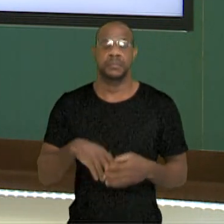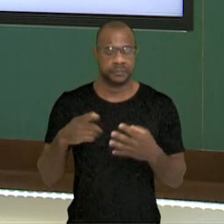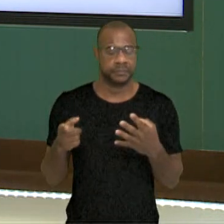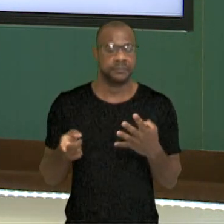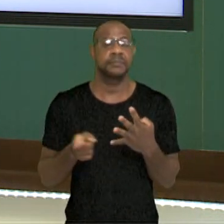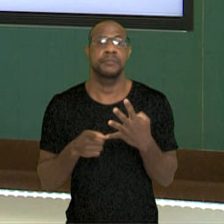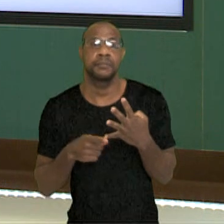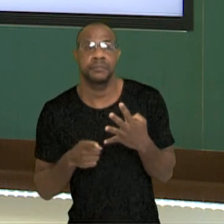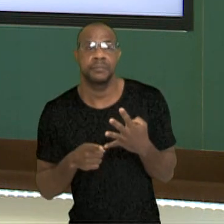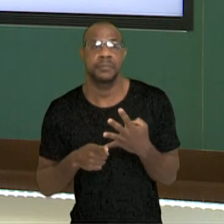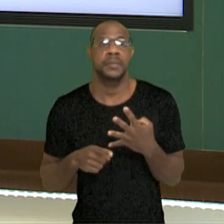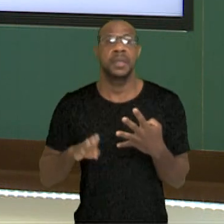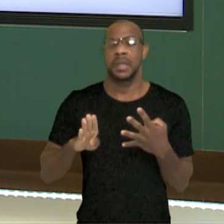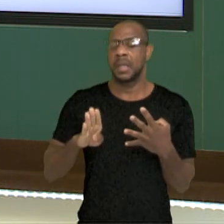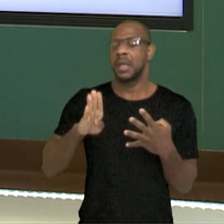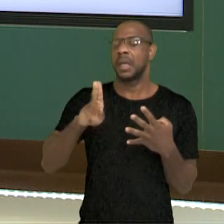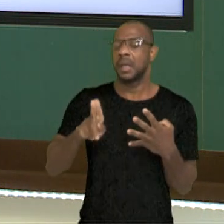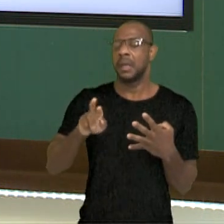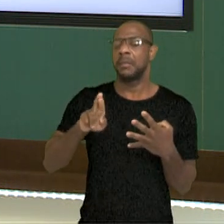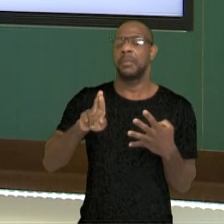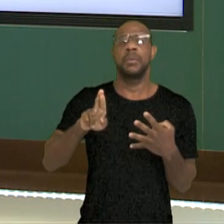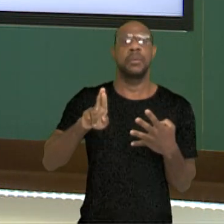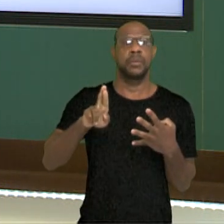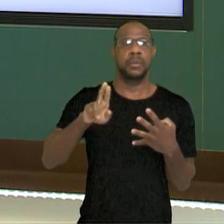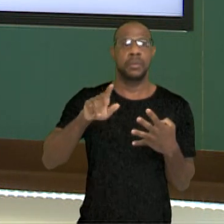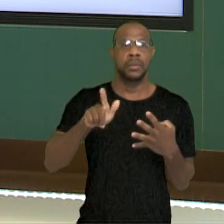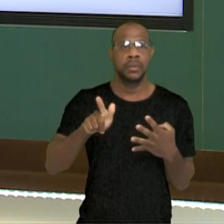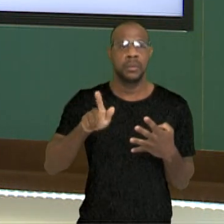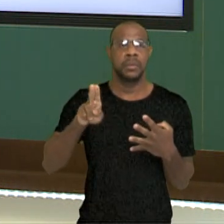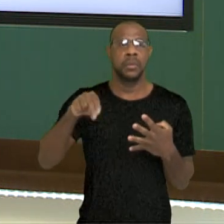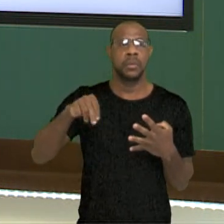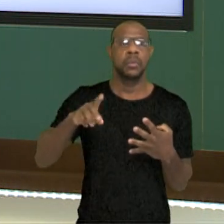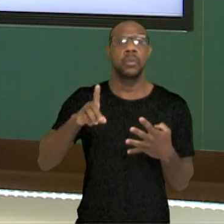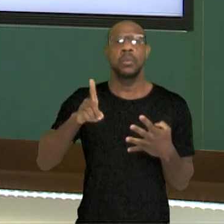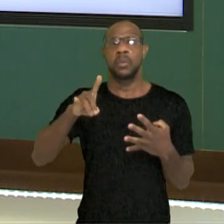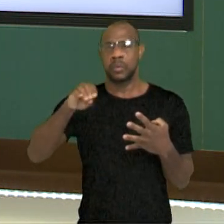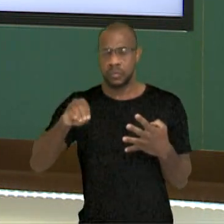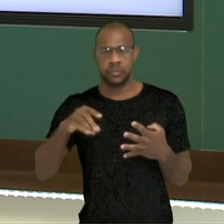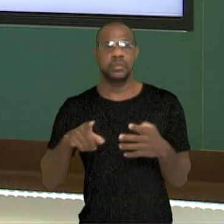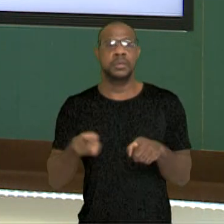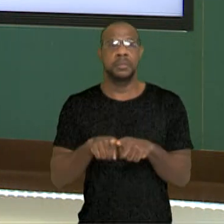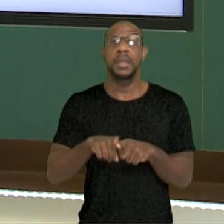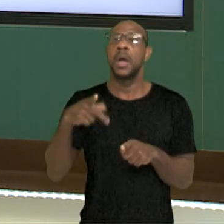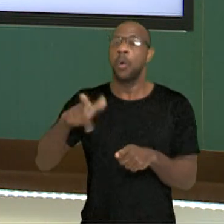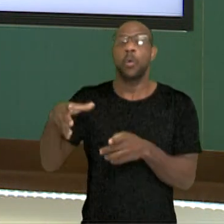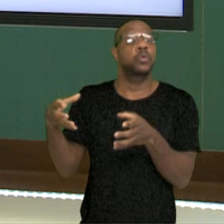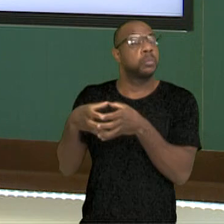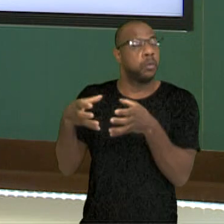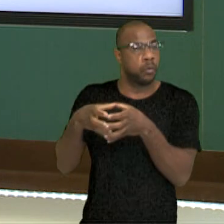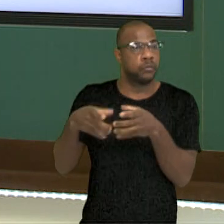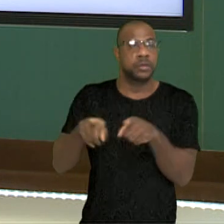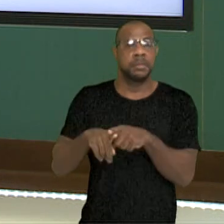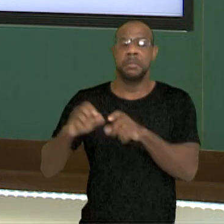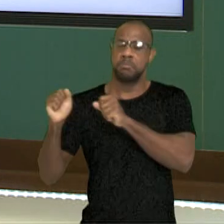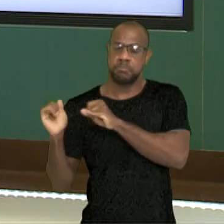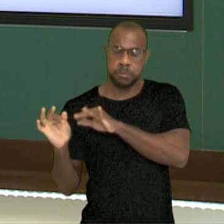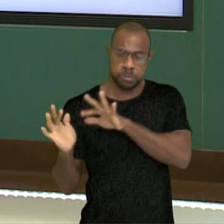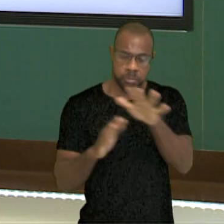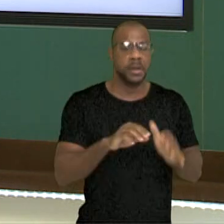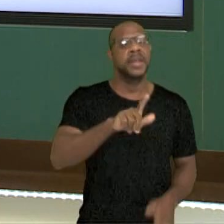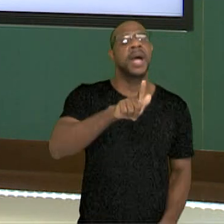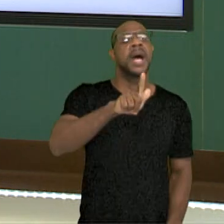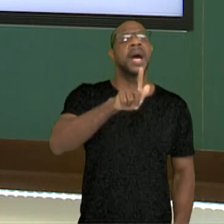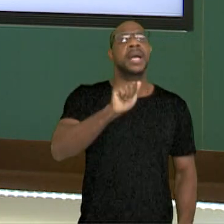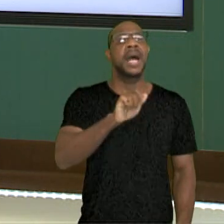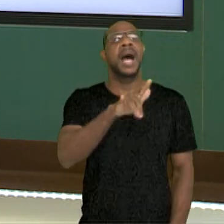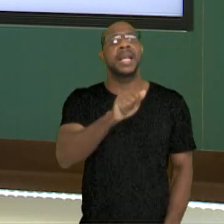A gente tem também os Burgundios, né? Que é um povo que vai se fixar na região da Galha, junto com outras tribos, como a gente viu, alguns povos vão se fixar